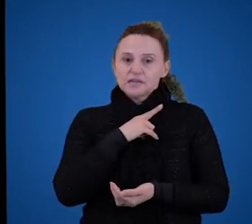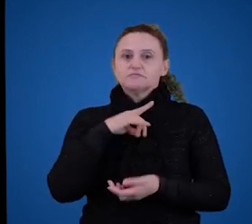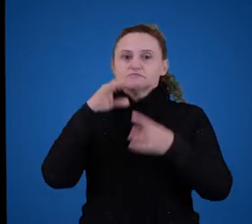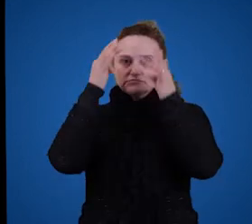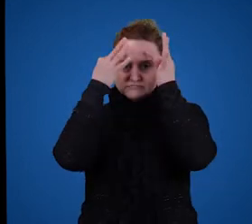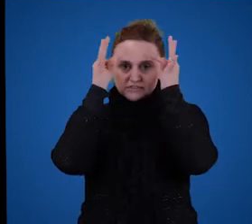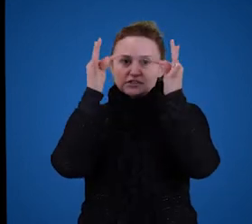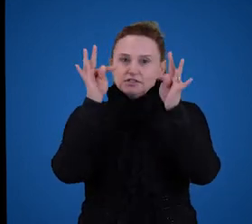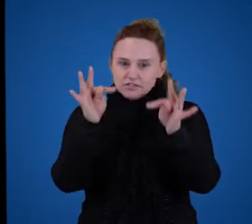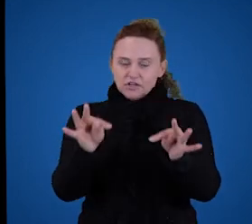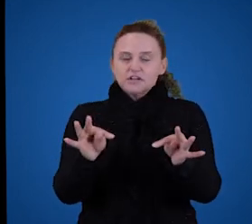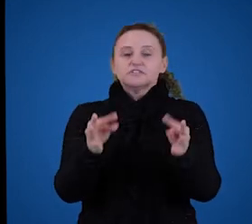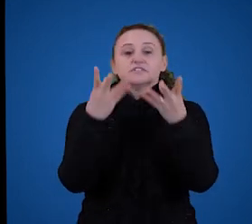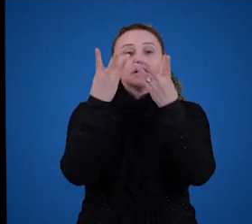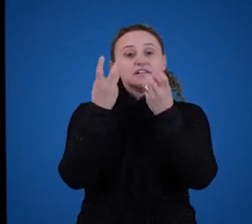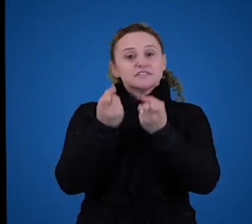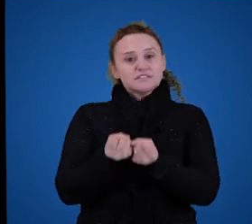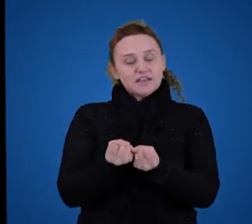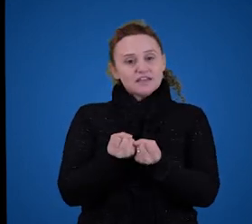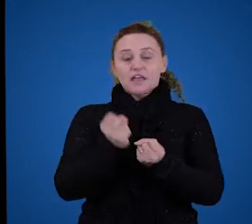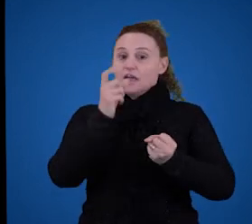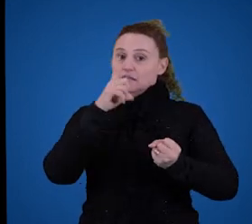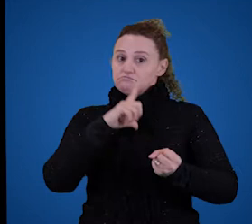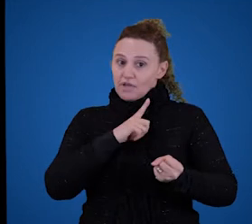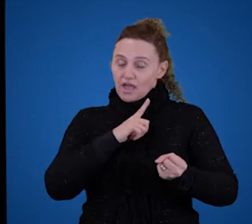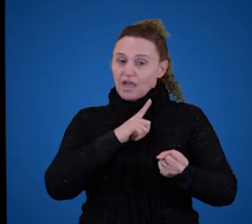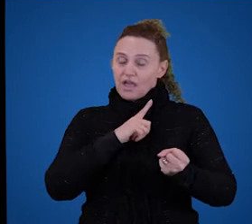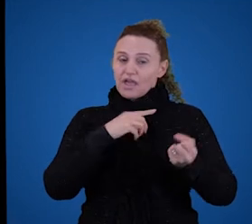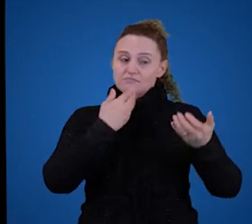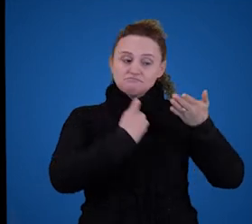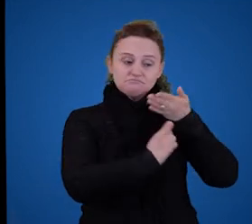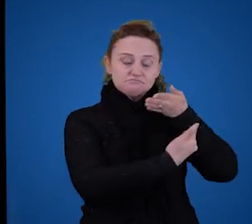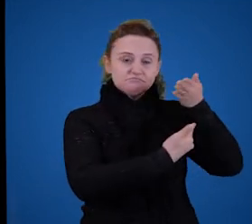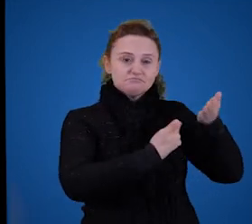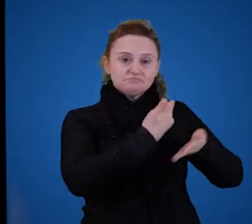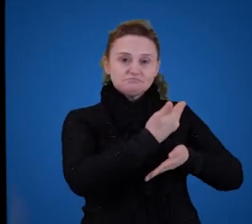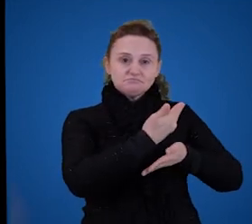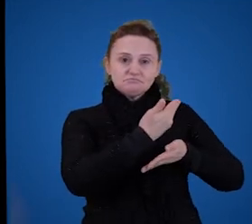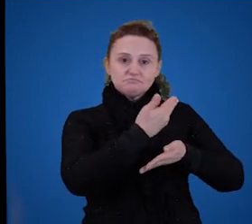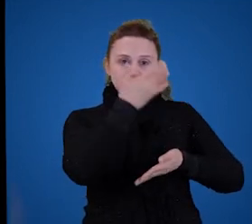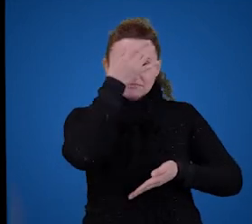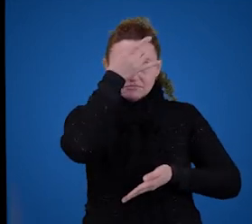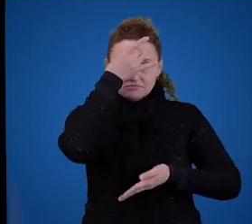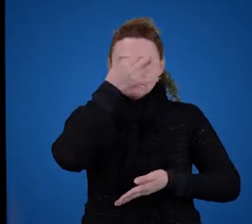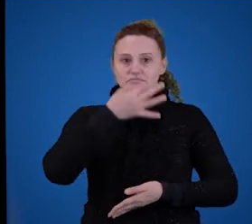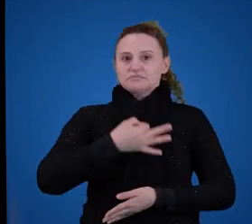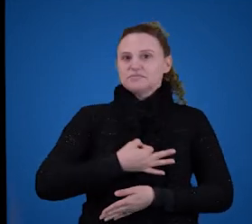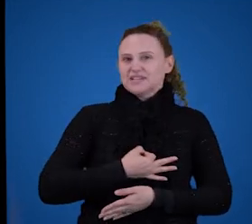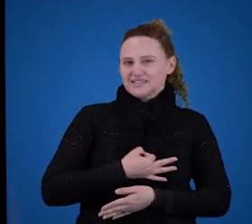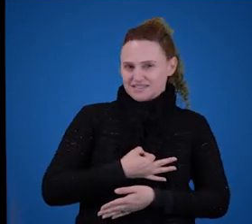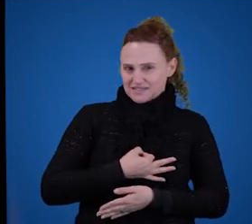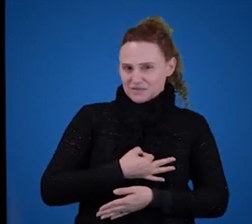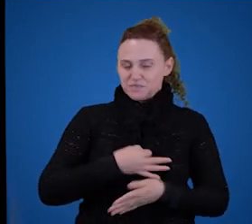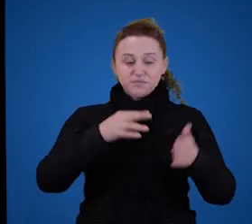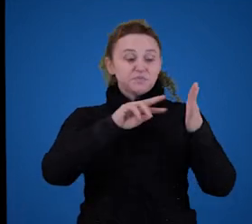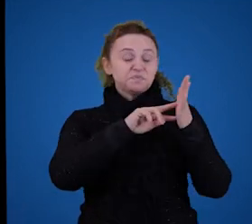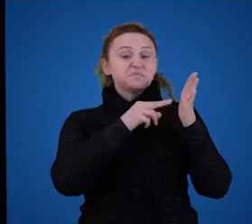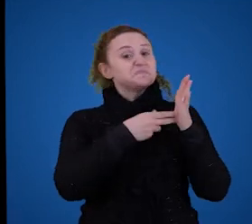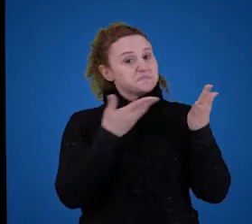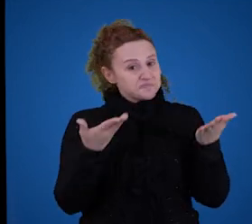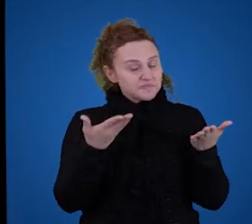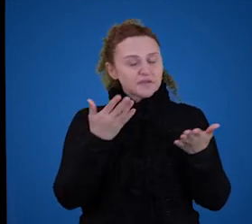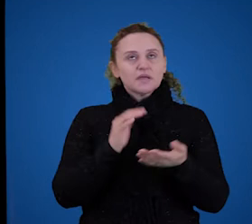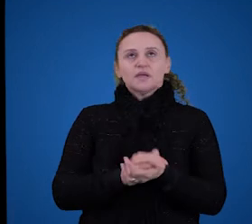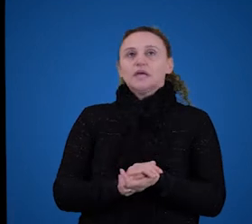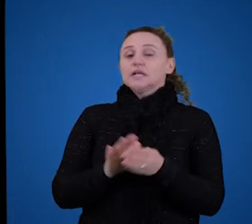filósofos e filósofas aceitam, que há uma relação entre compreensão de uma expressão e o significado dessa expressão. E a gente